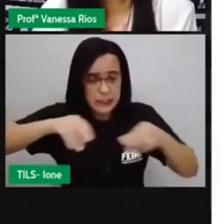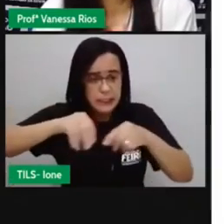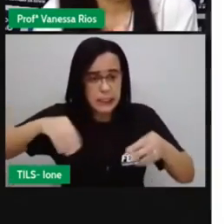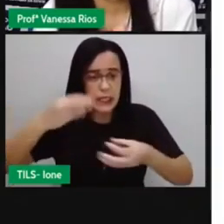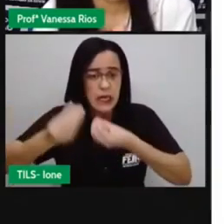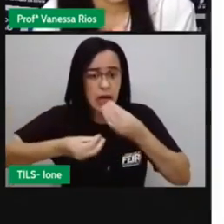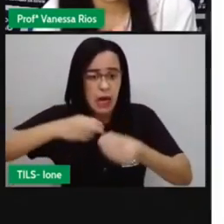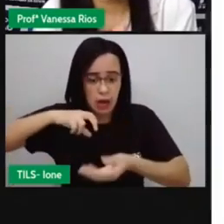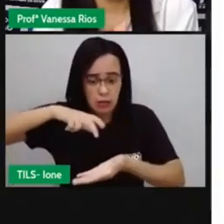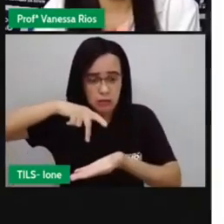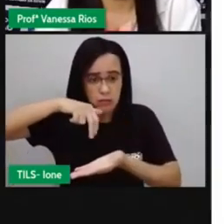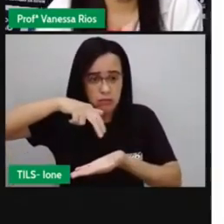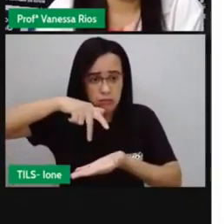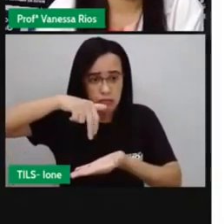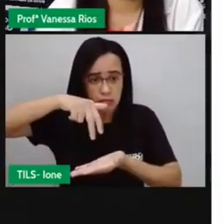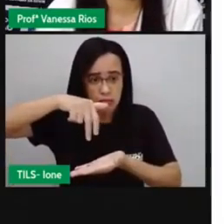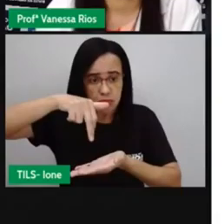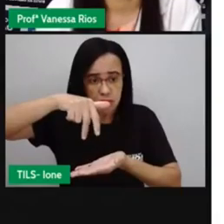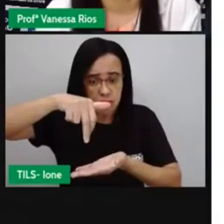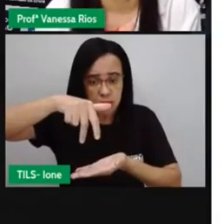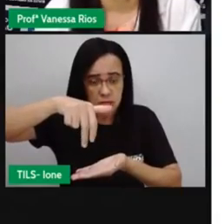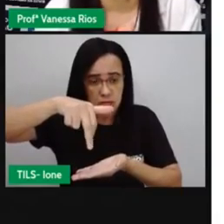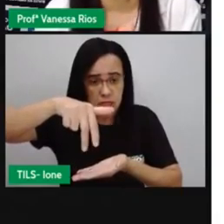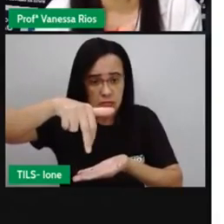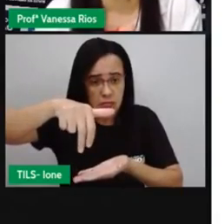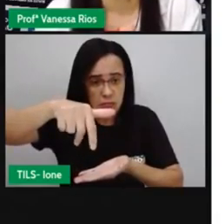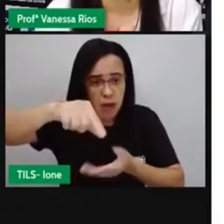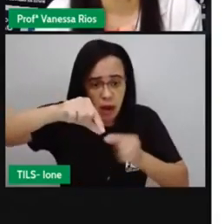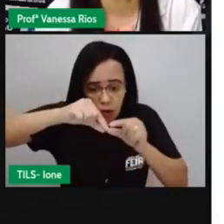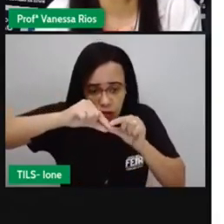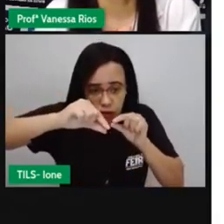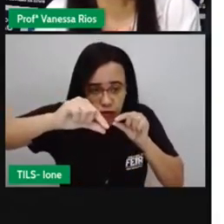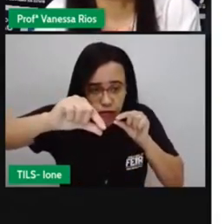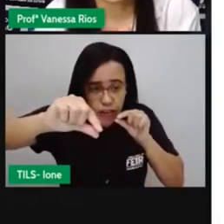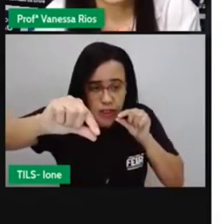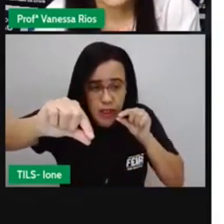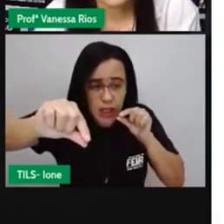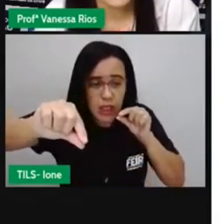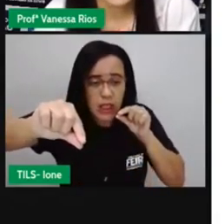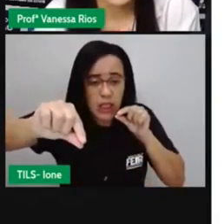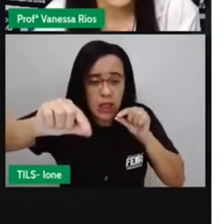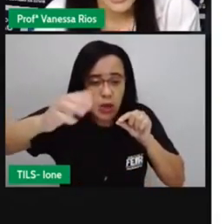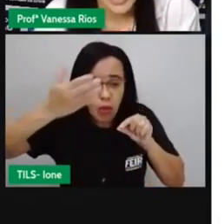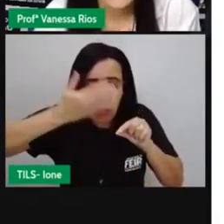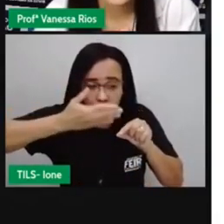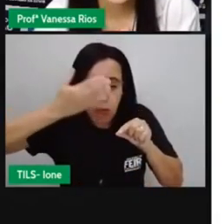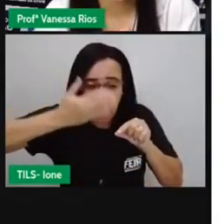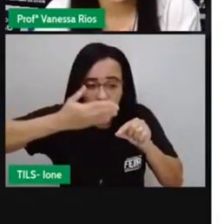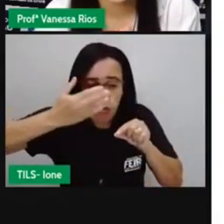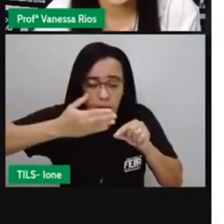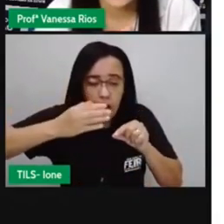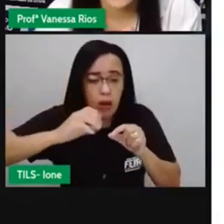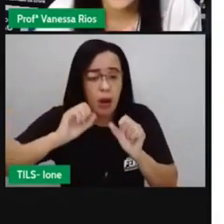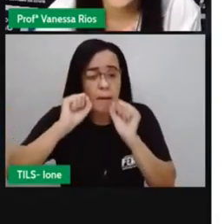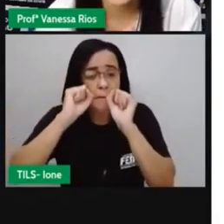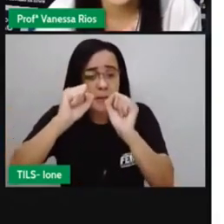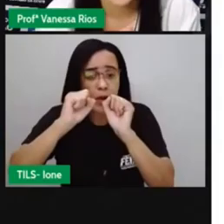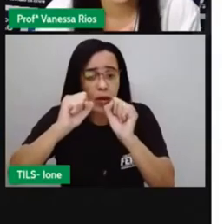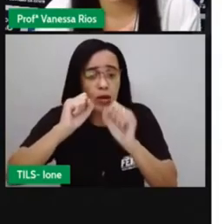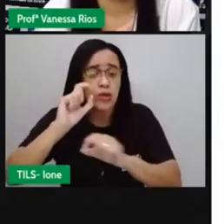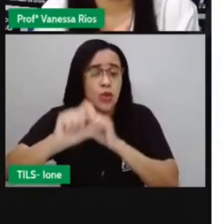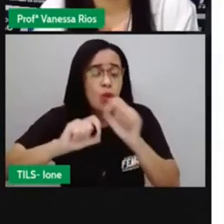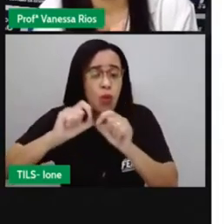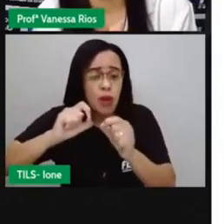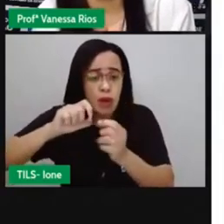fio, não é? Essa é a minha interpretação. Por um fio esse planeta ele pode cair num lugar aí cheio de vírus.